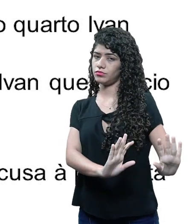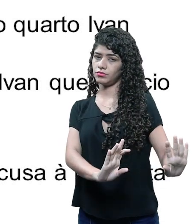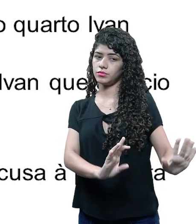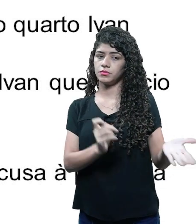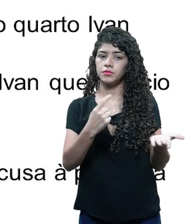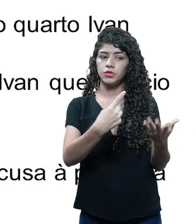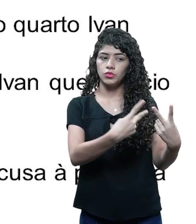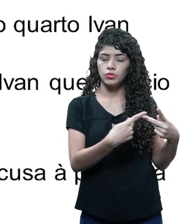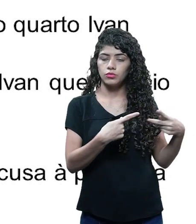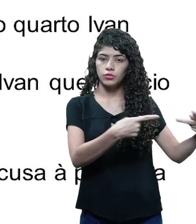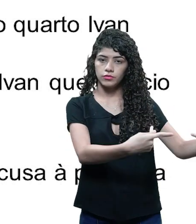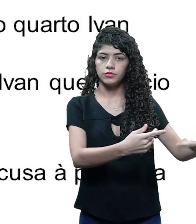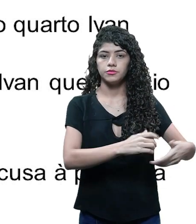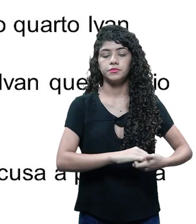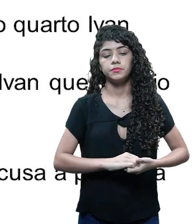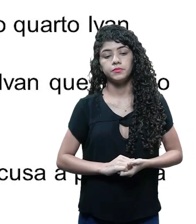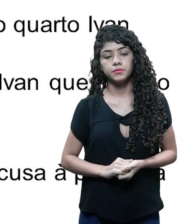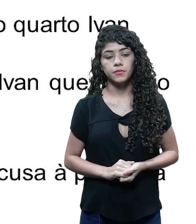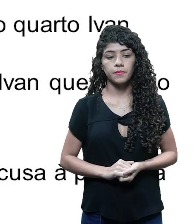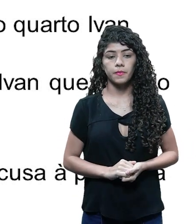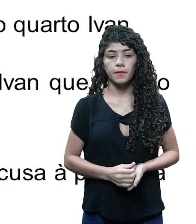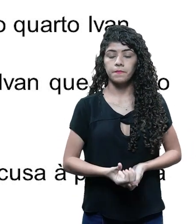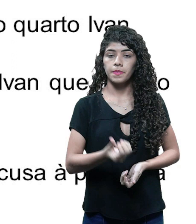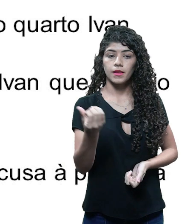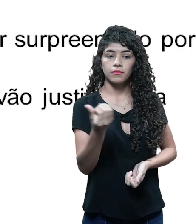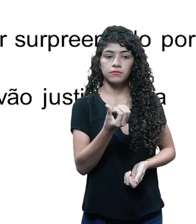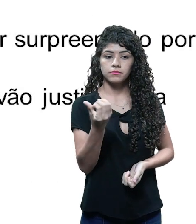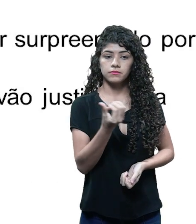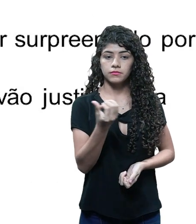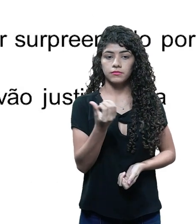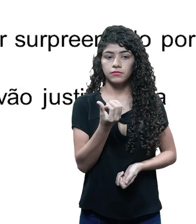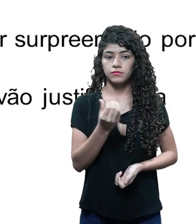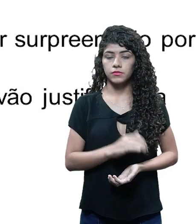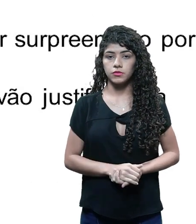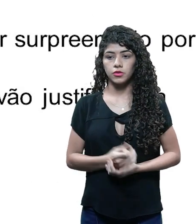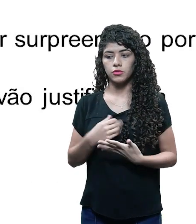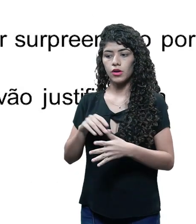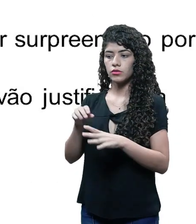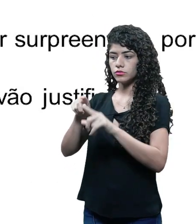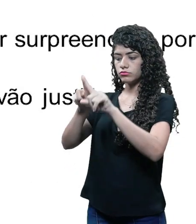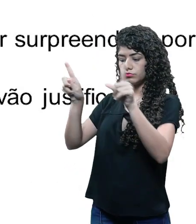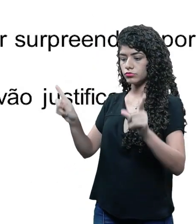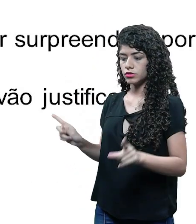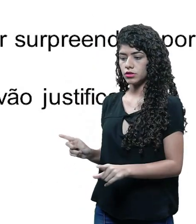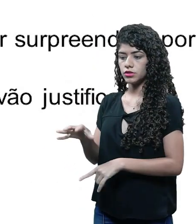proposta dele e de Gilberto. A cena seis. Num caixa eletrônico, Estevam